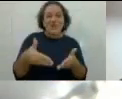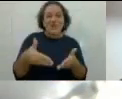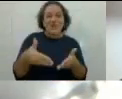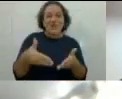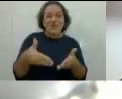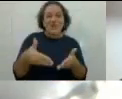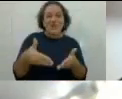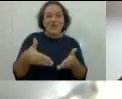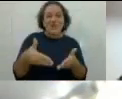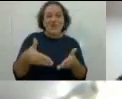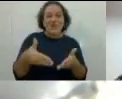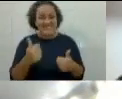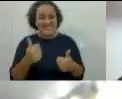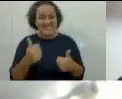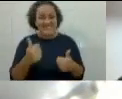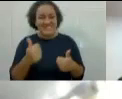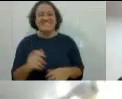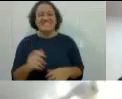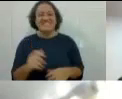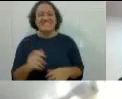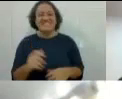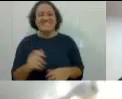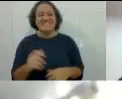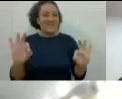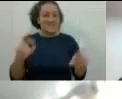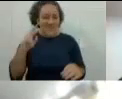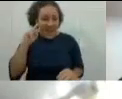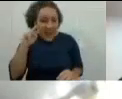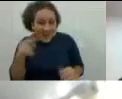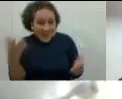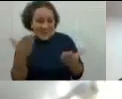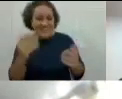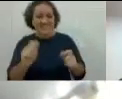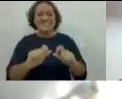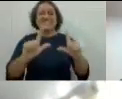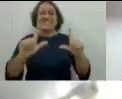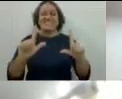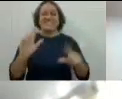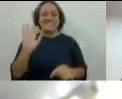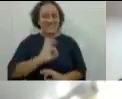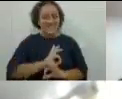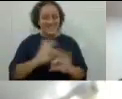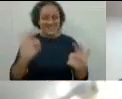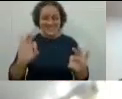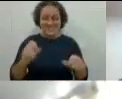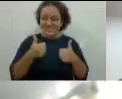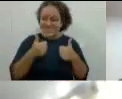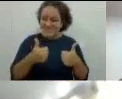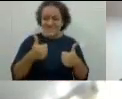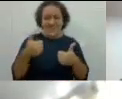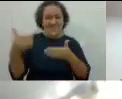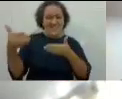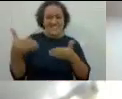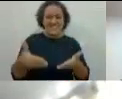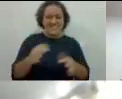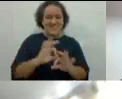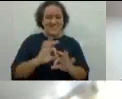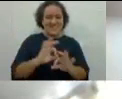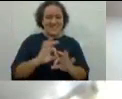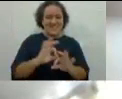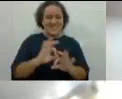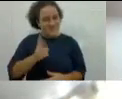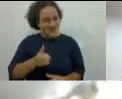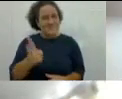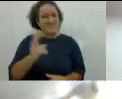Ah, tá. Ah, que ótimo. Ah, estou vendo aqui isso. É a joia. Que bom. Vamos lá,